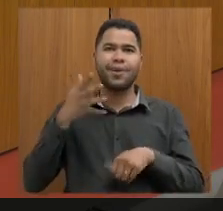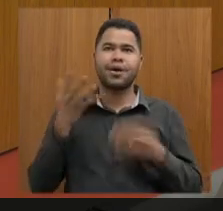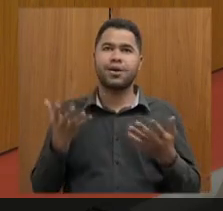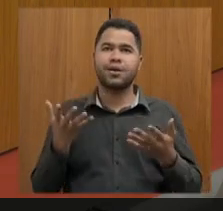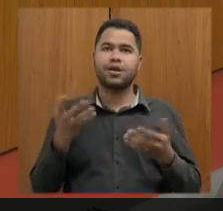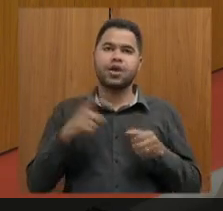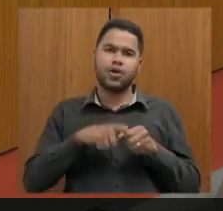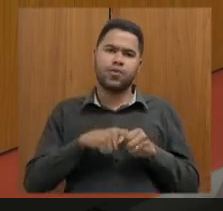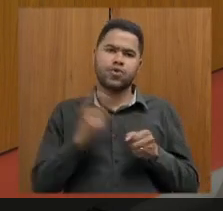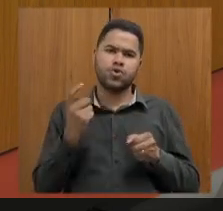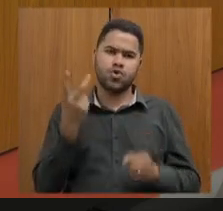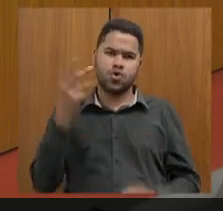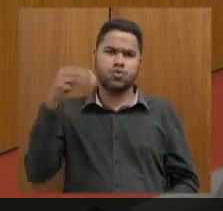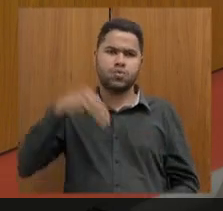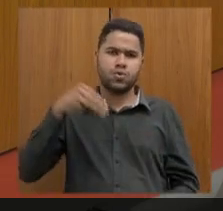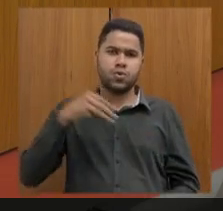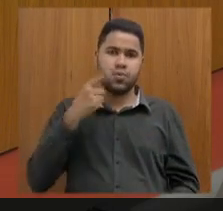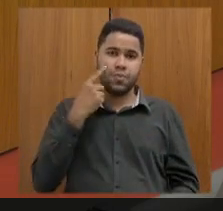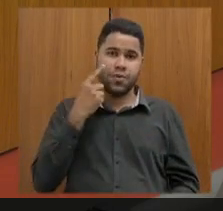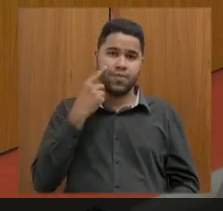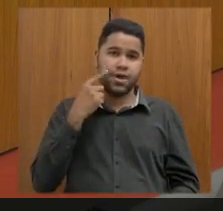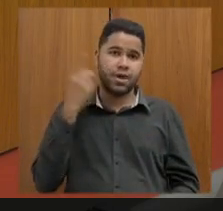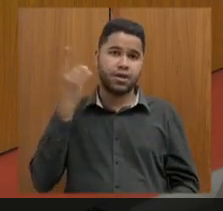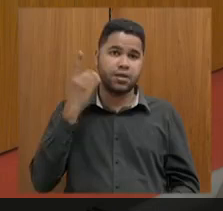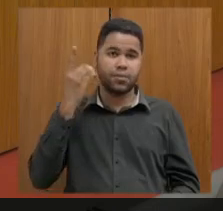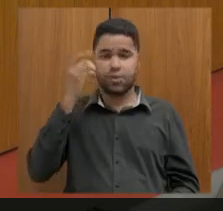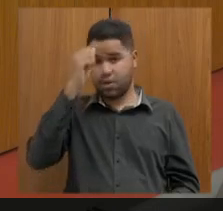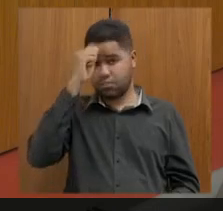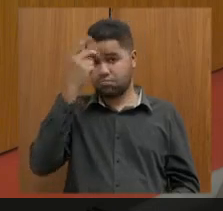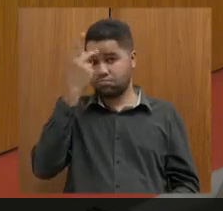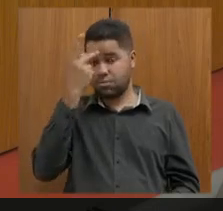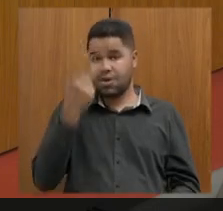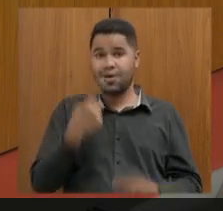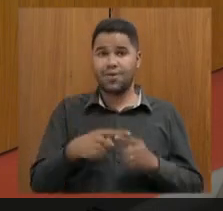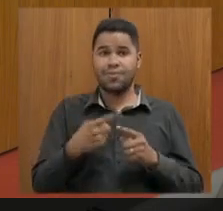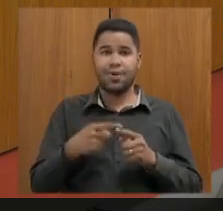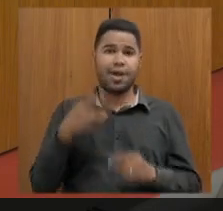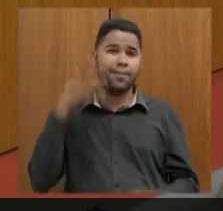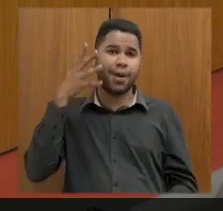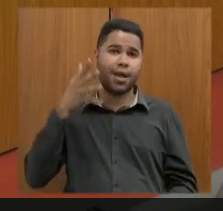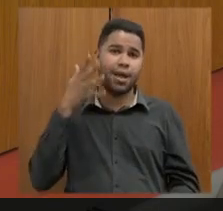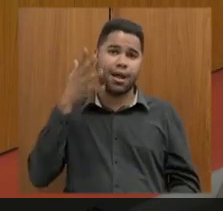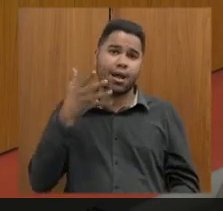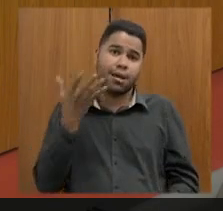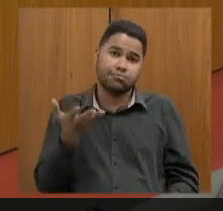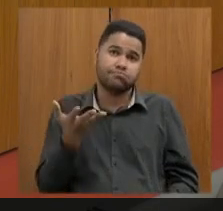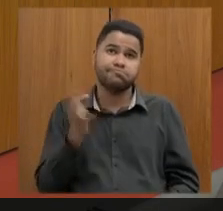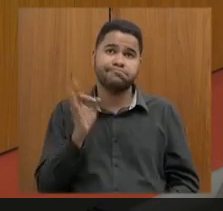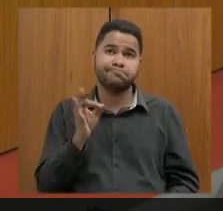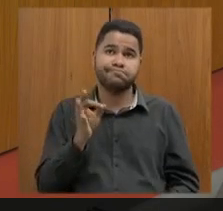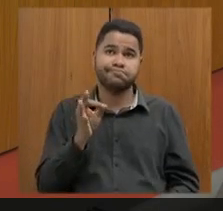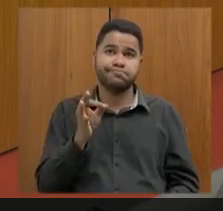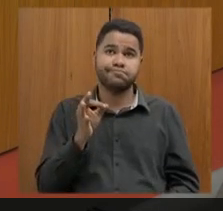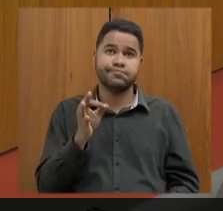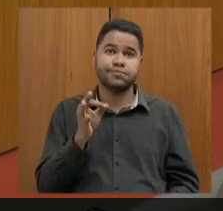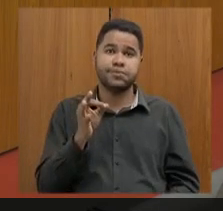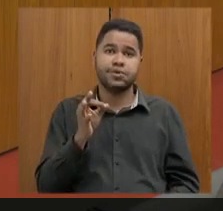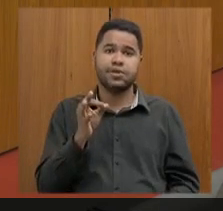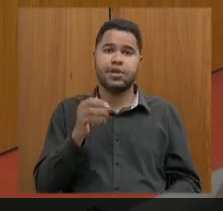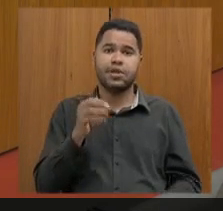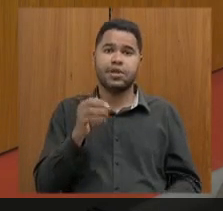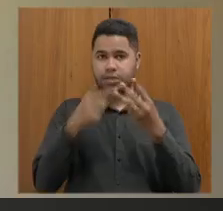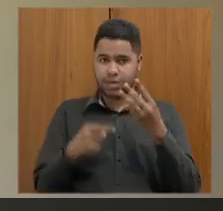vou suspender por uns dois minutinhos, só para ver se a deputada reconecta, que ela estava no meio da intervenção. Os trabalhos estão